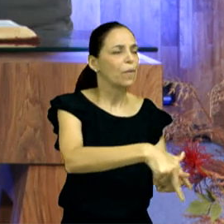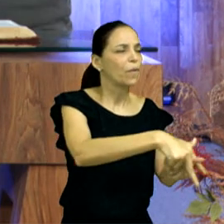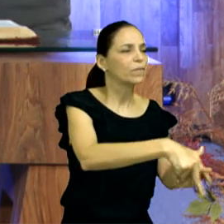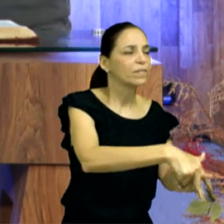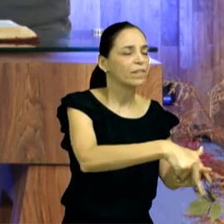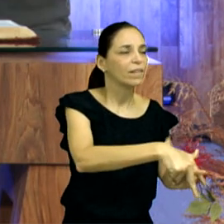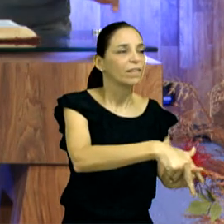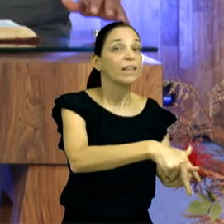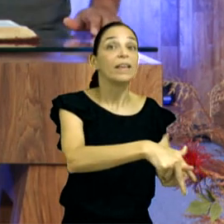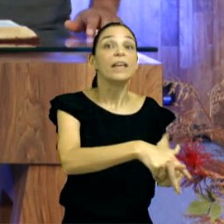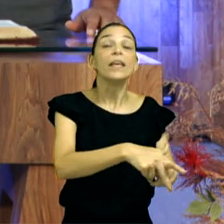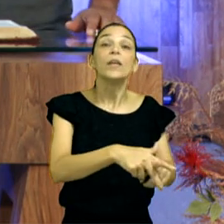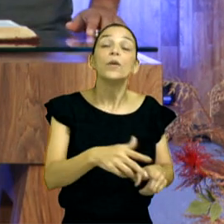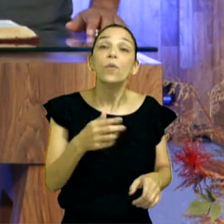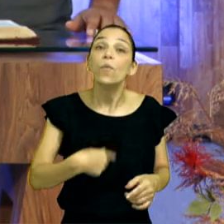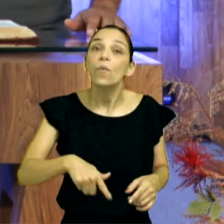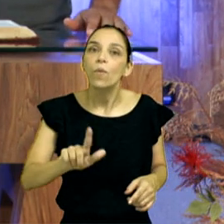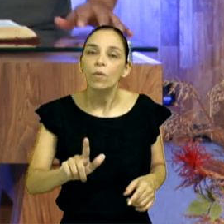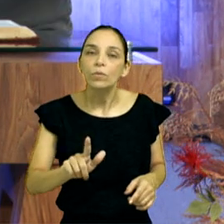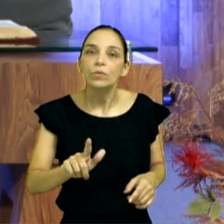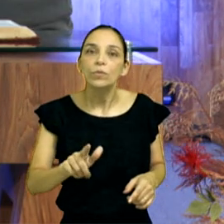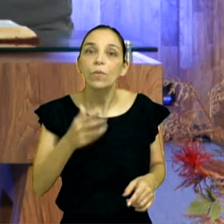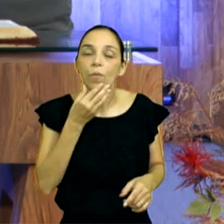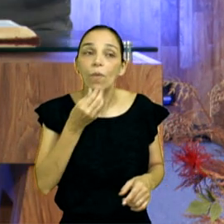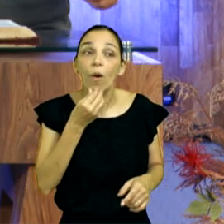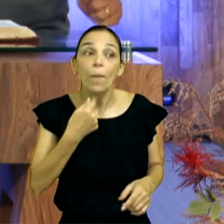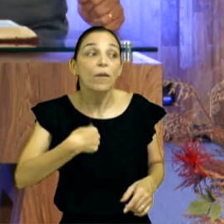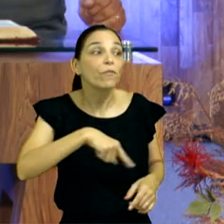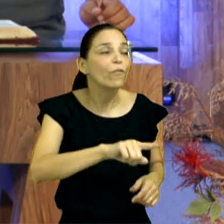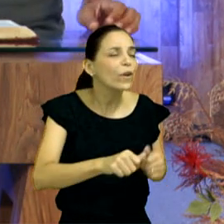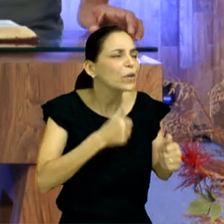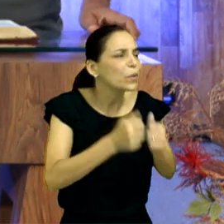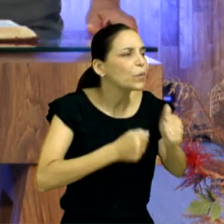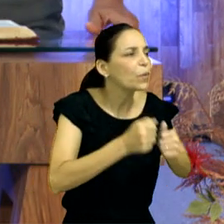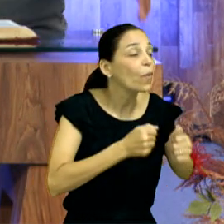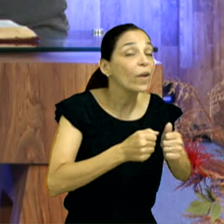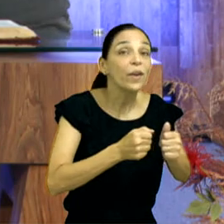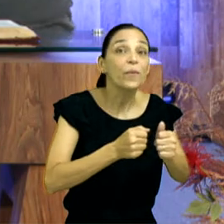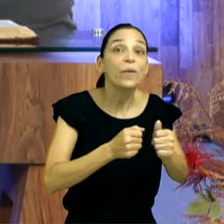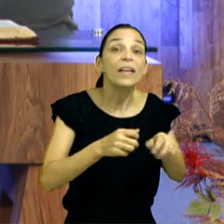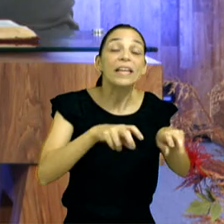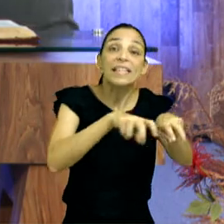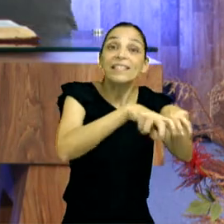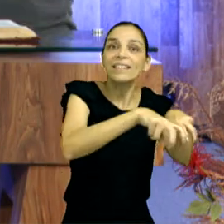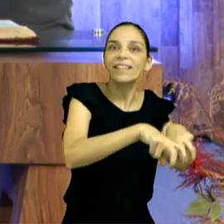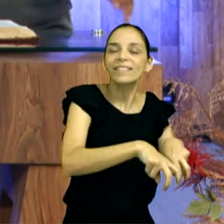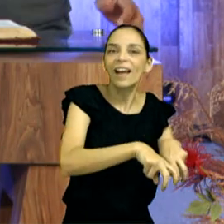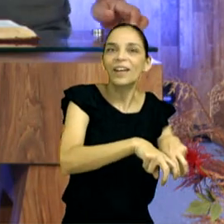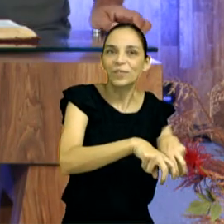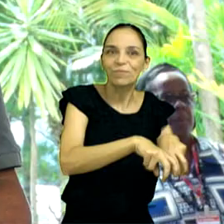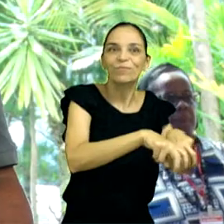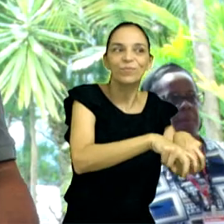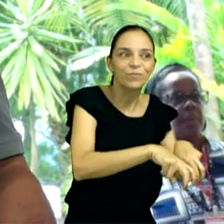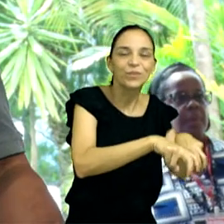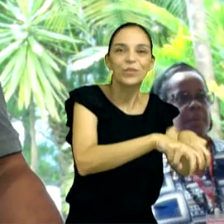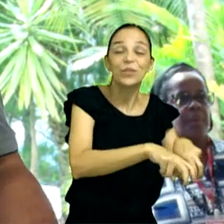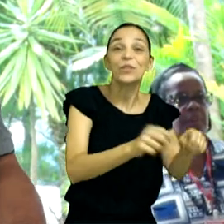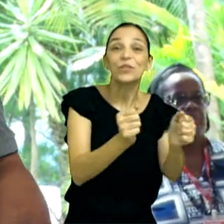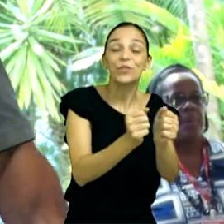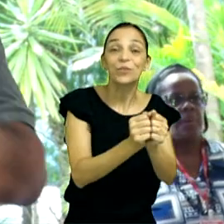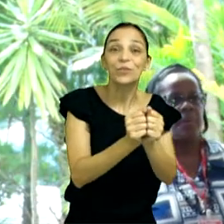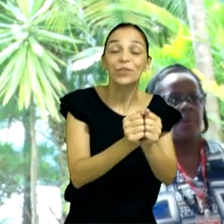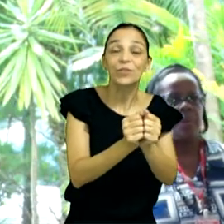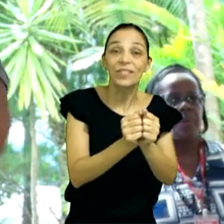ou não entendia, melhor dizendo, não entendia nada, que estava escrito, e Felipe, levado por Deus, aproveitou a